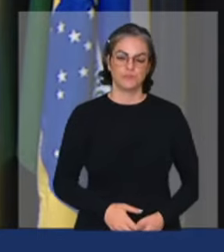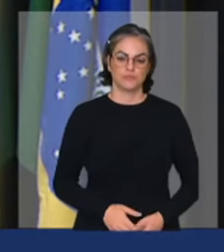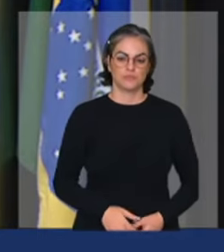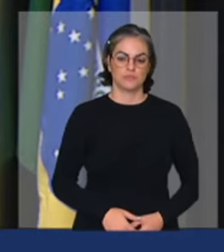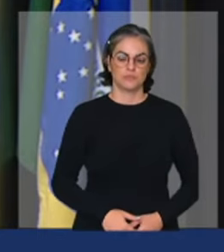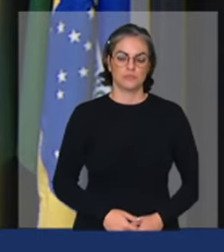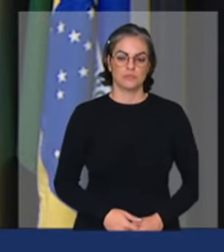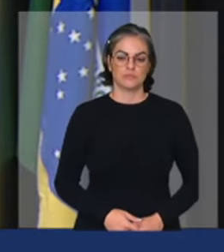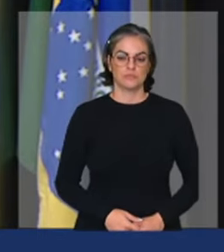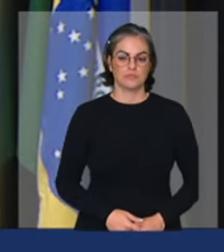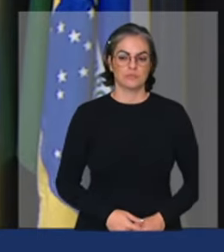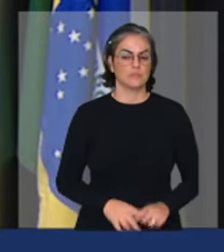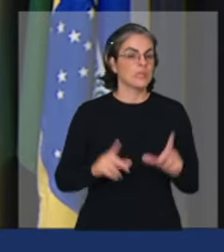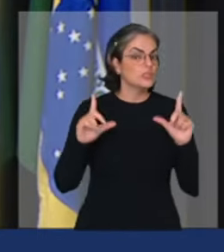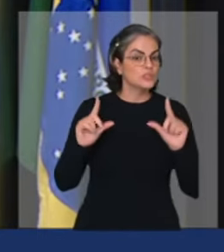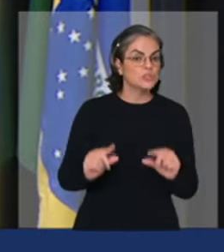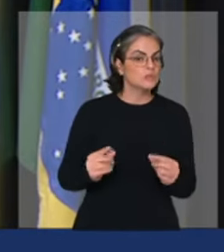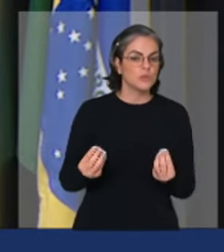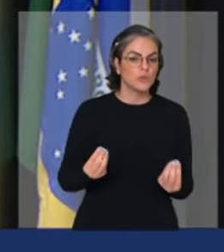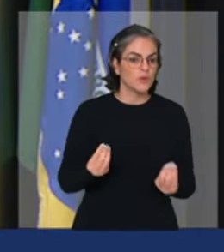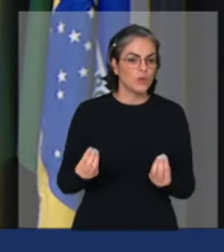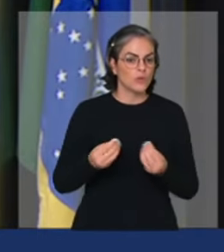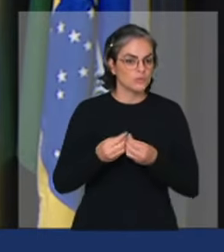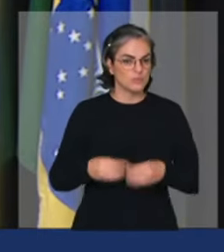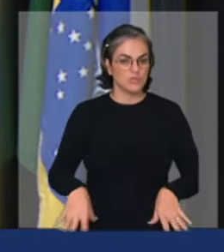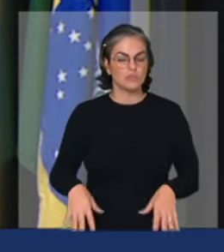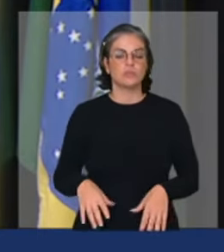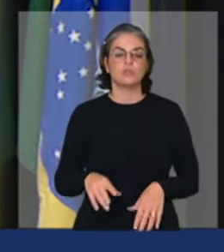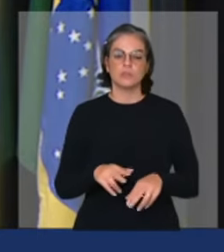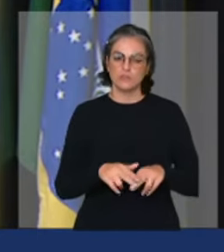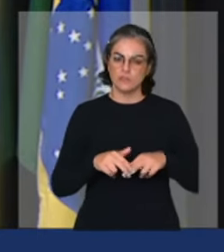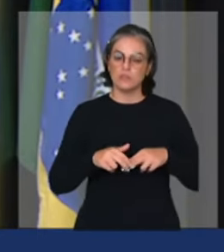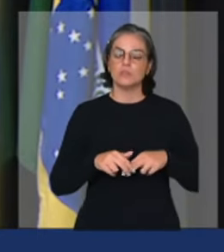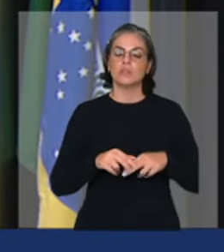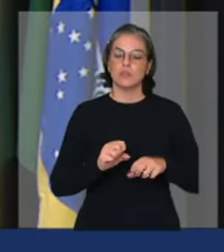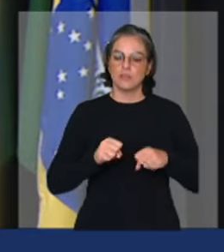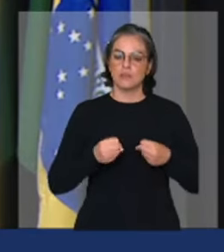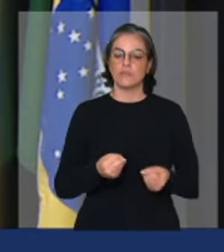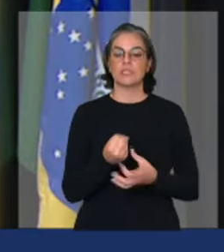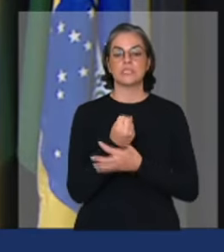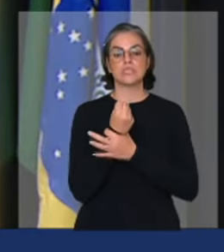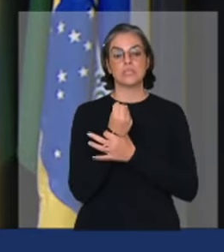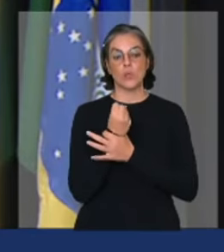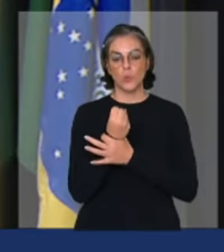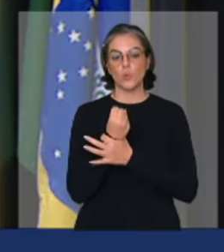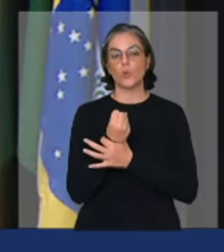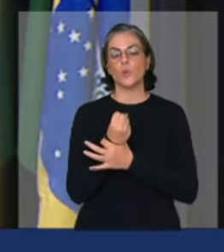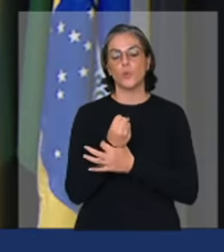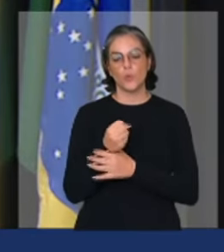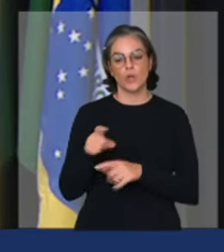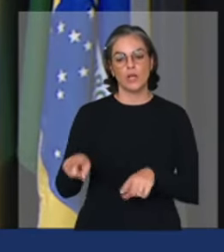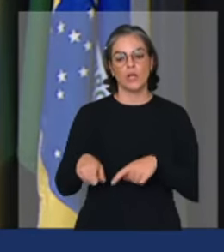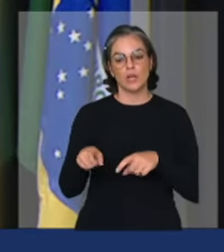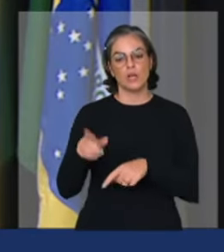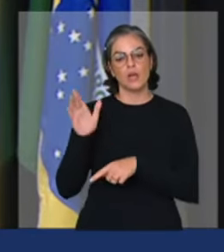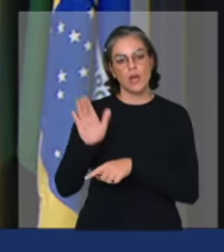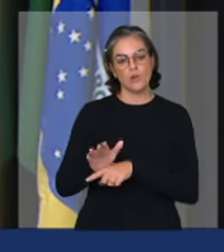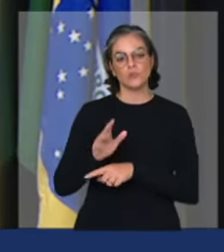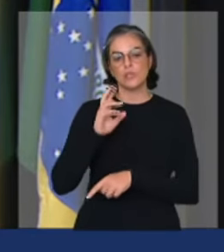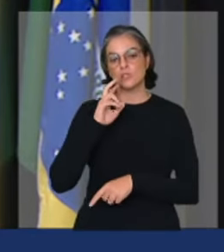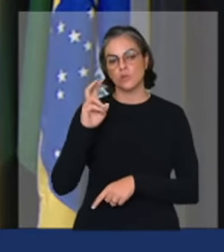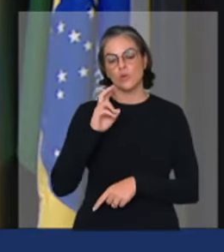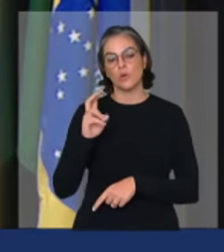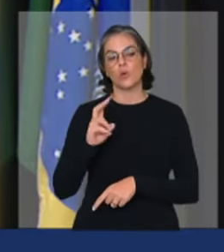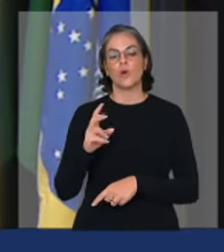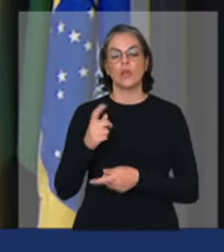para reduzir esses impactos defendo o seguro agrícola para socorrer os produtores e a possibilidade de renegociação das dívidas de crédito